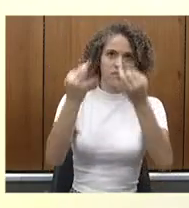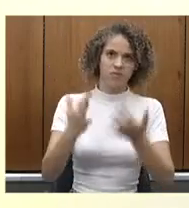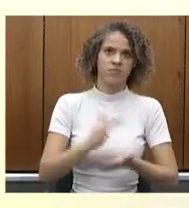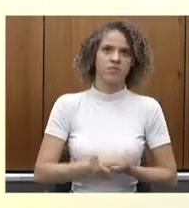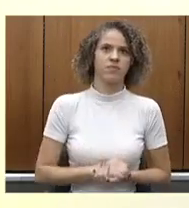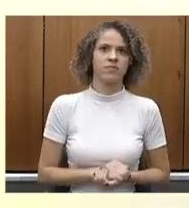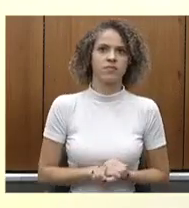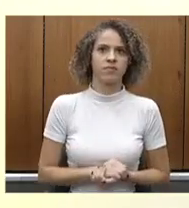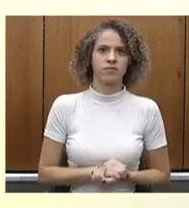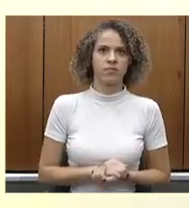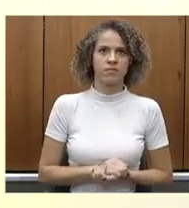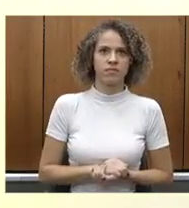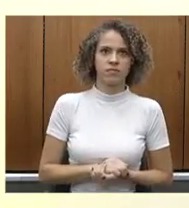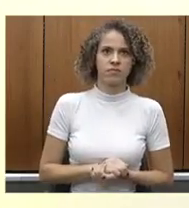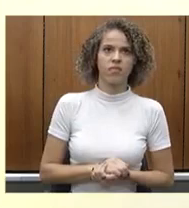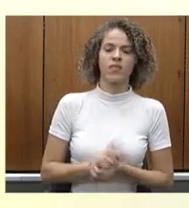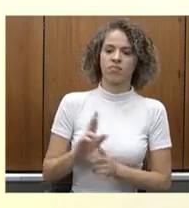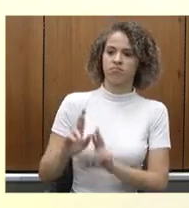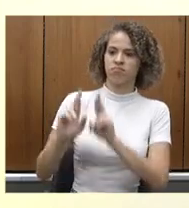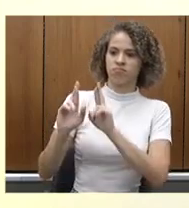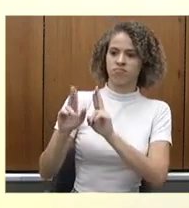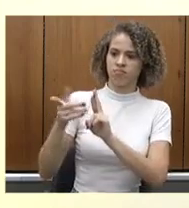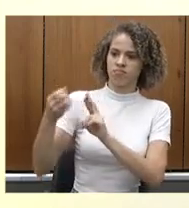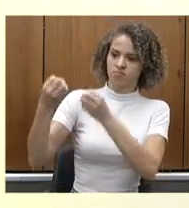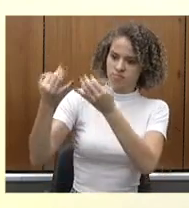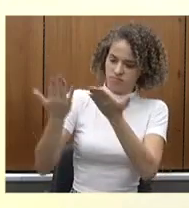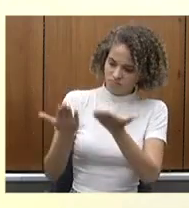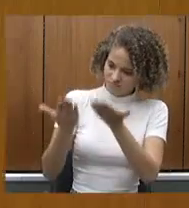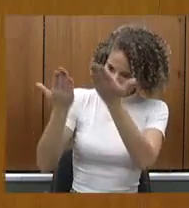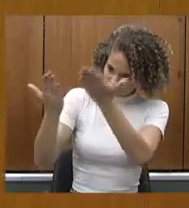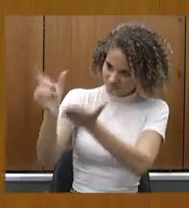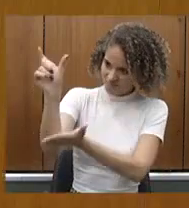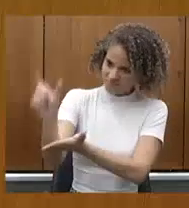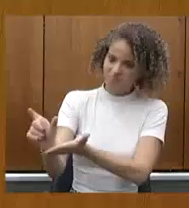para a sua resposta. Com a palavra o deputado Jean Freire.